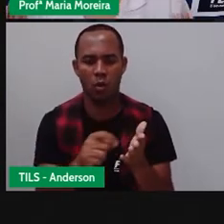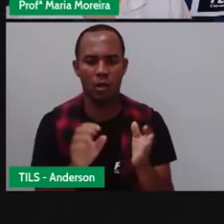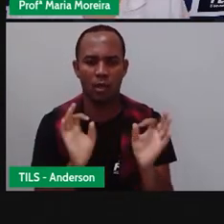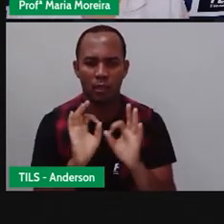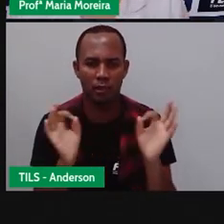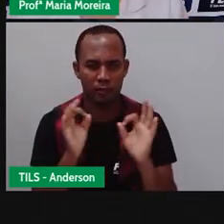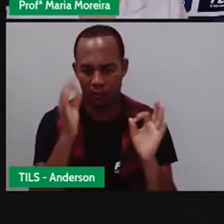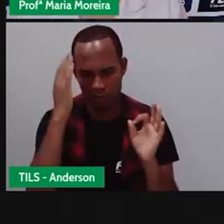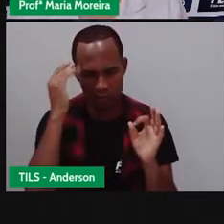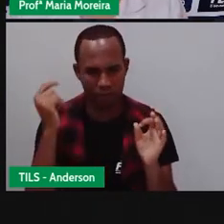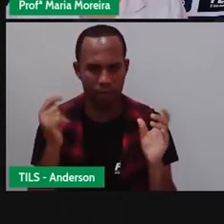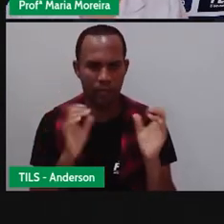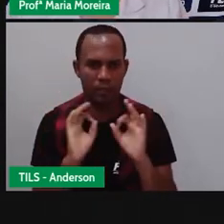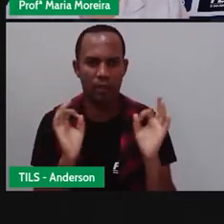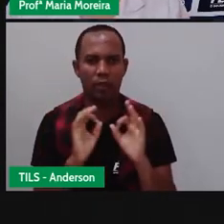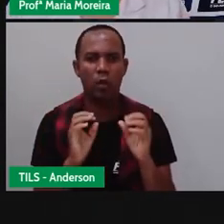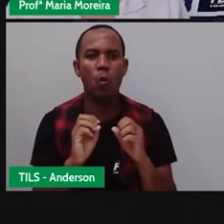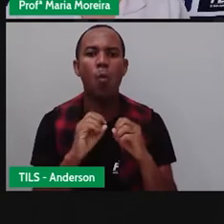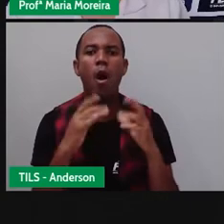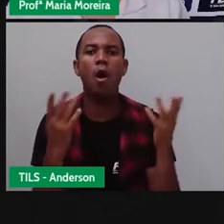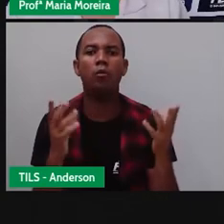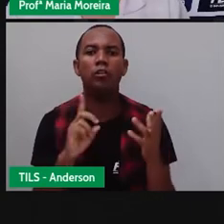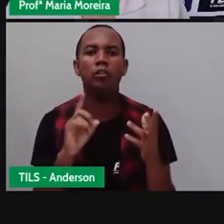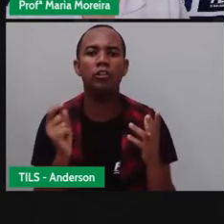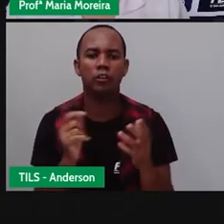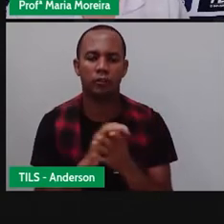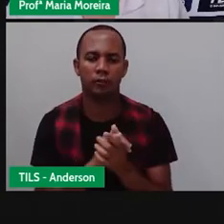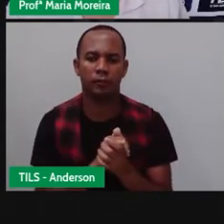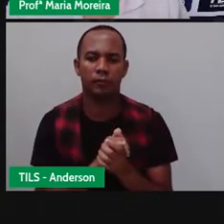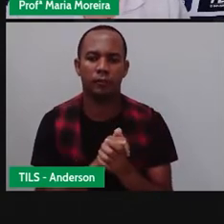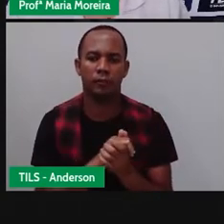saber quando ele foi escrito, tá?